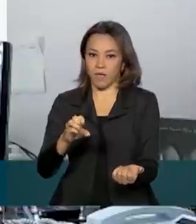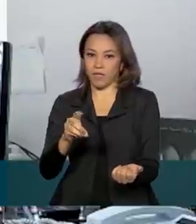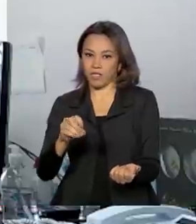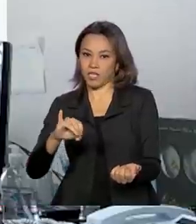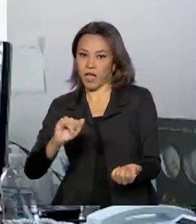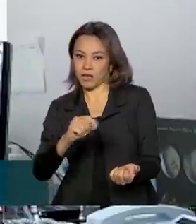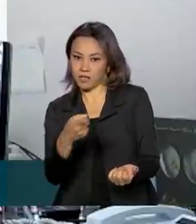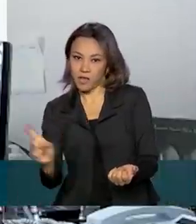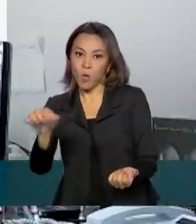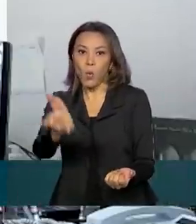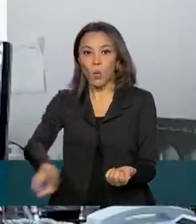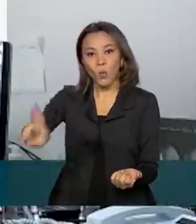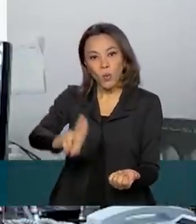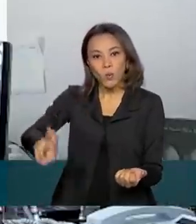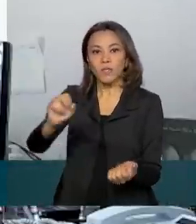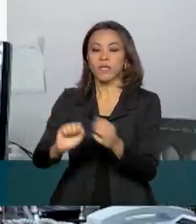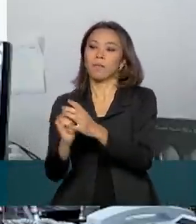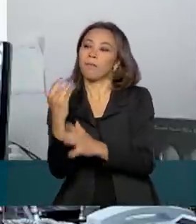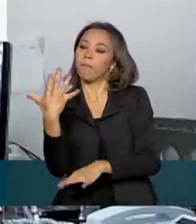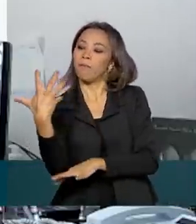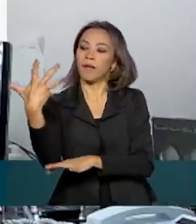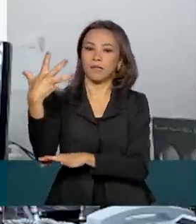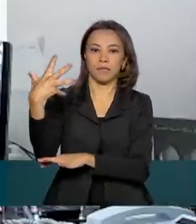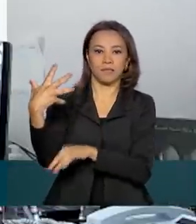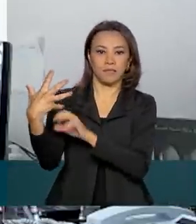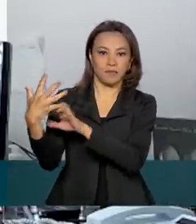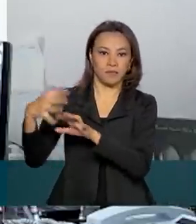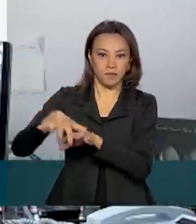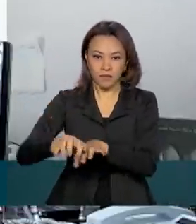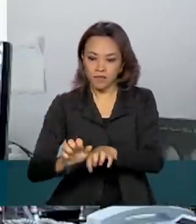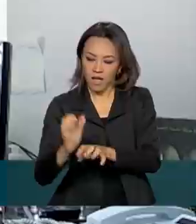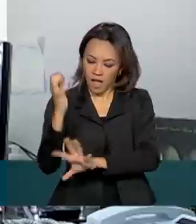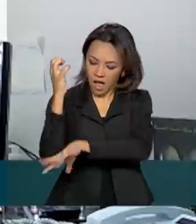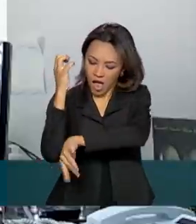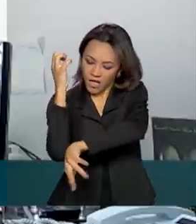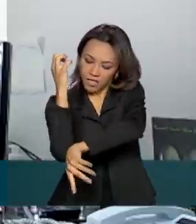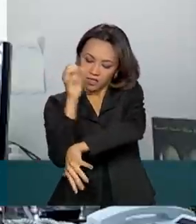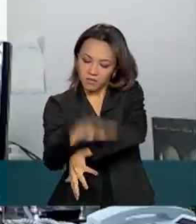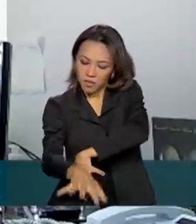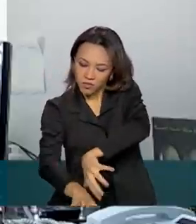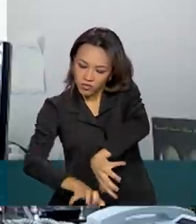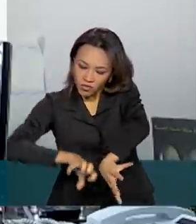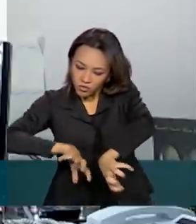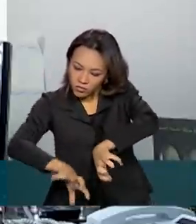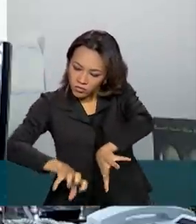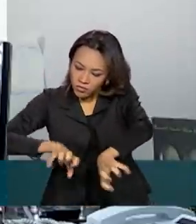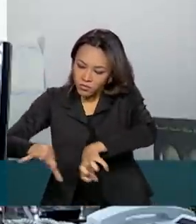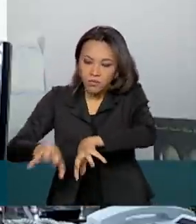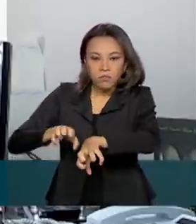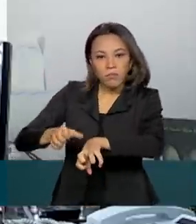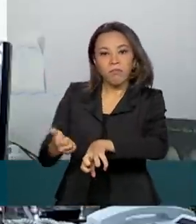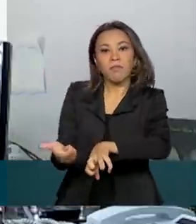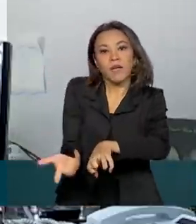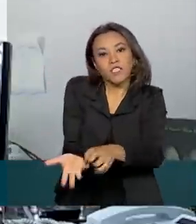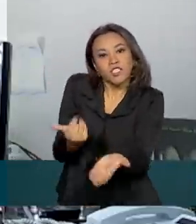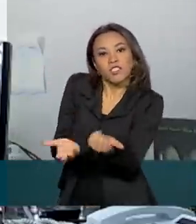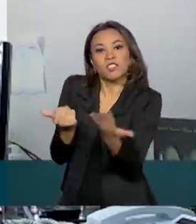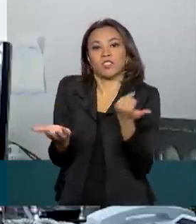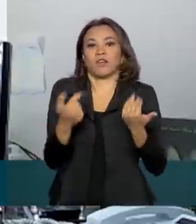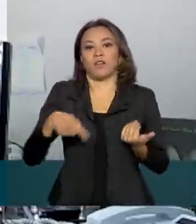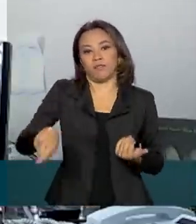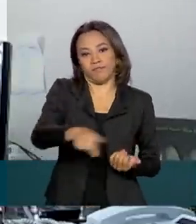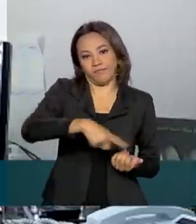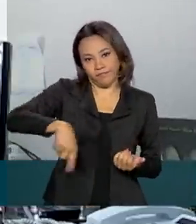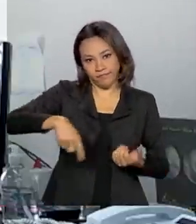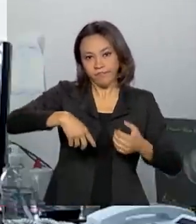que se baseia no uso de plantas em sua comunidade, micro-organismo, nas raízes ou a risosfera, para diminuir os resíduos danosos desses herbicidas.